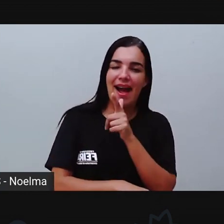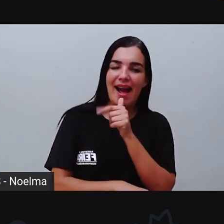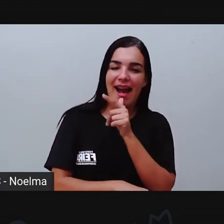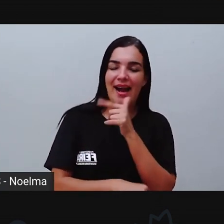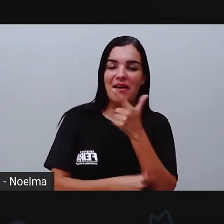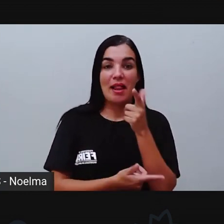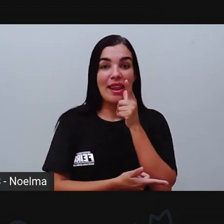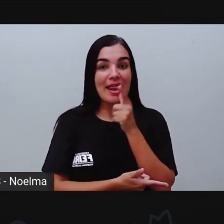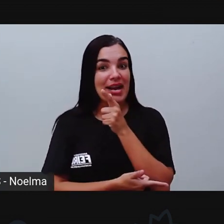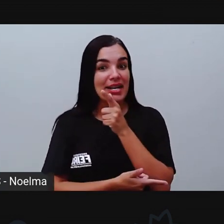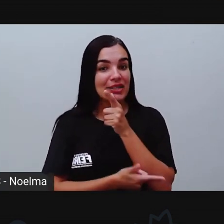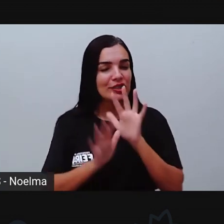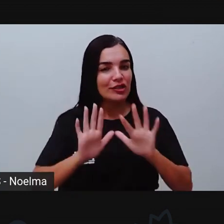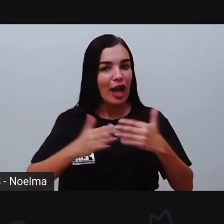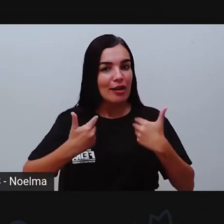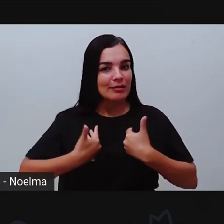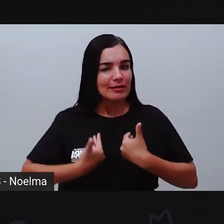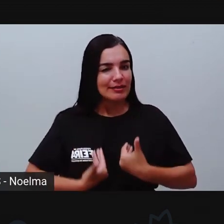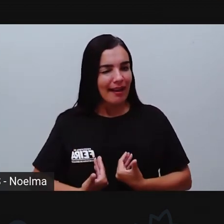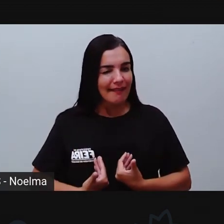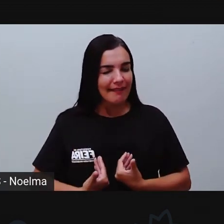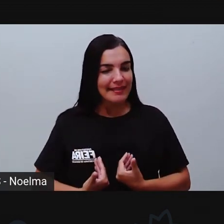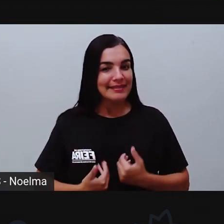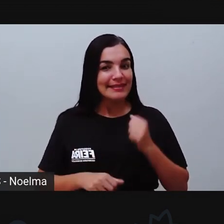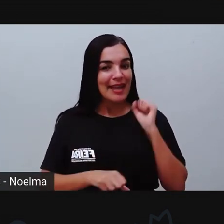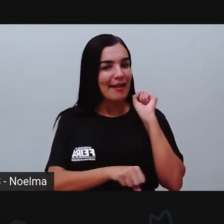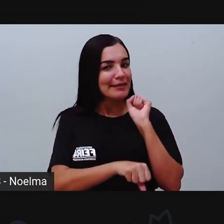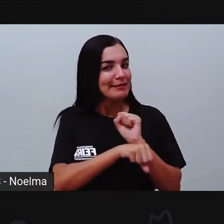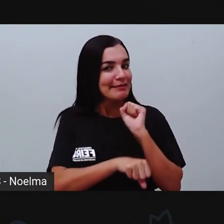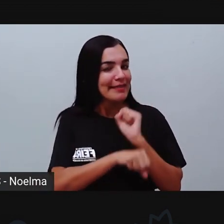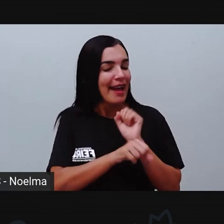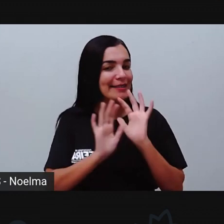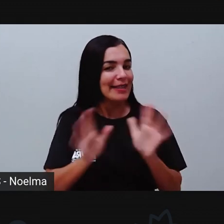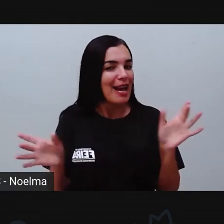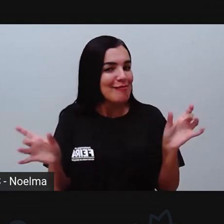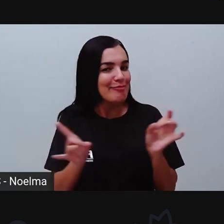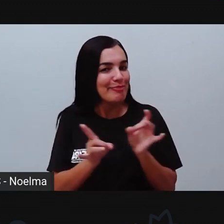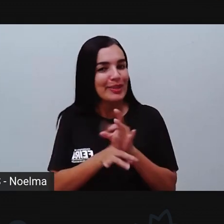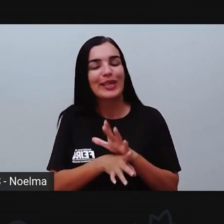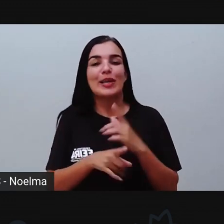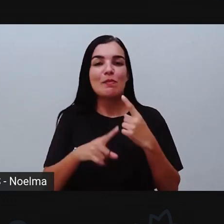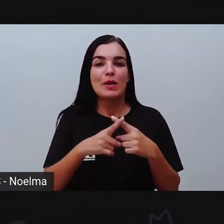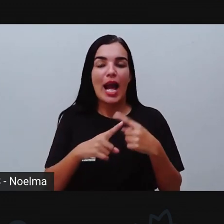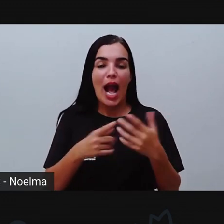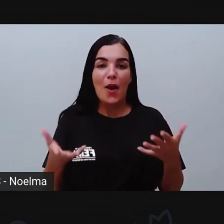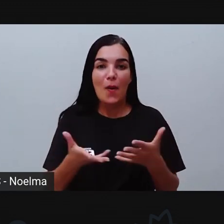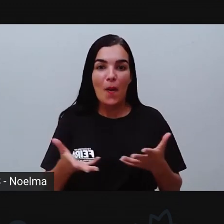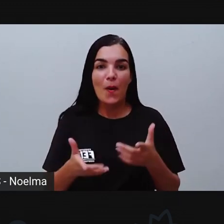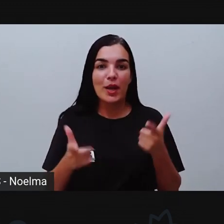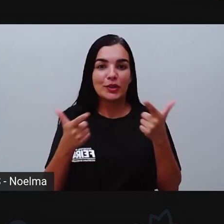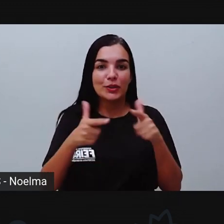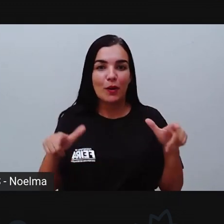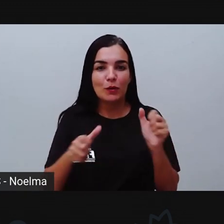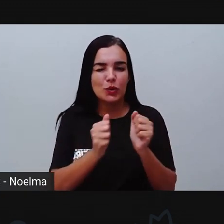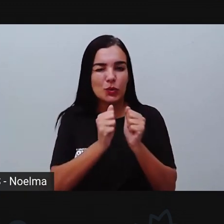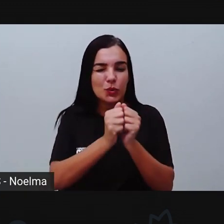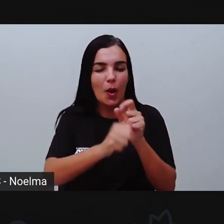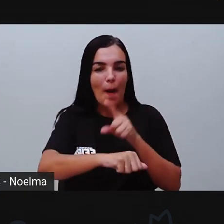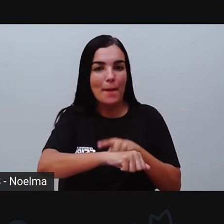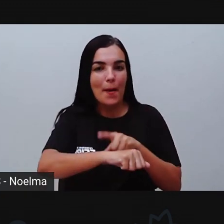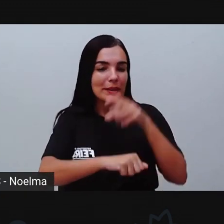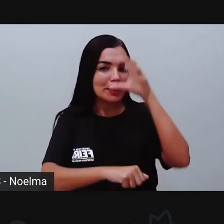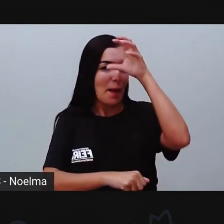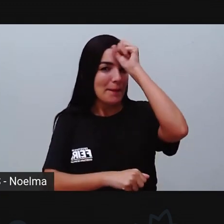lanchinho, descansar um pouquinho? Eu espero que vocês já tenham feito tudo isso, porque nós estamos aqui reunidos para mais um momento de